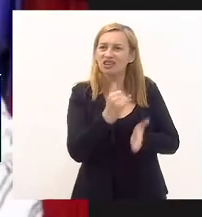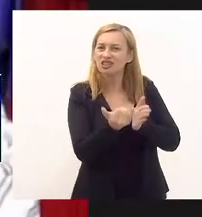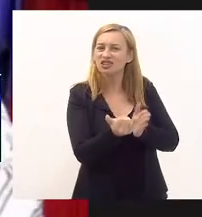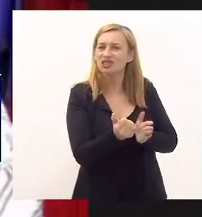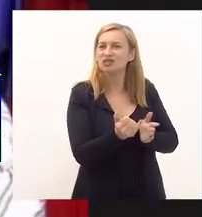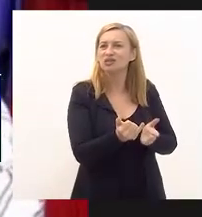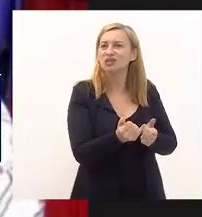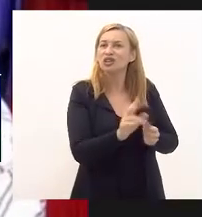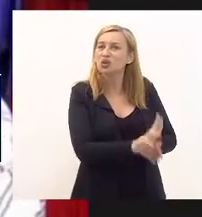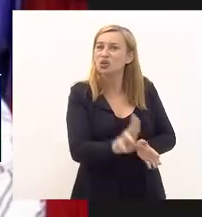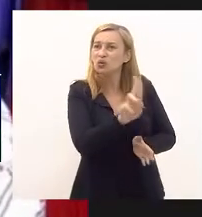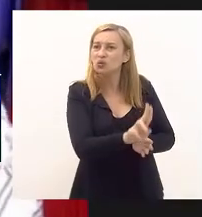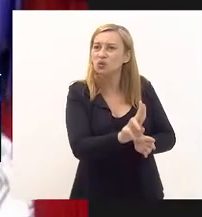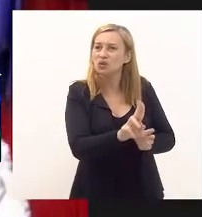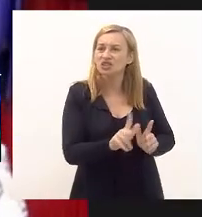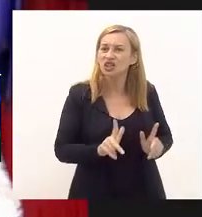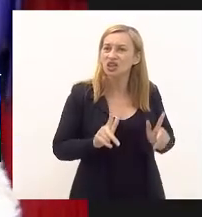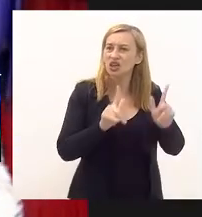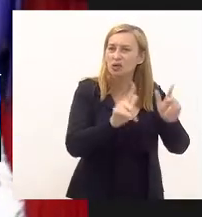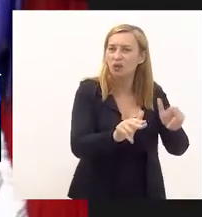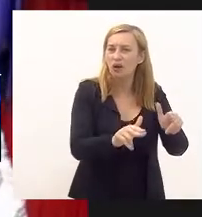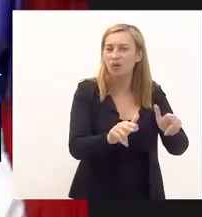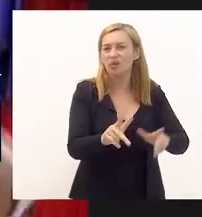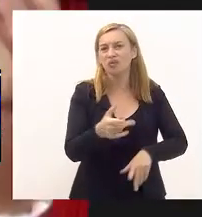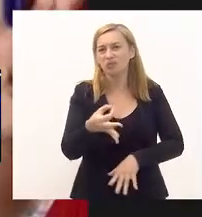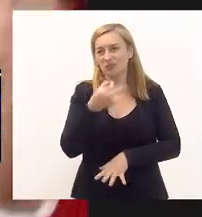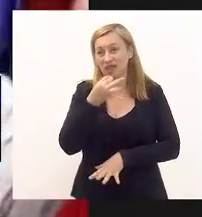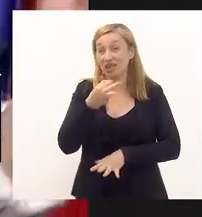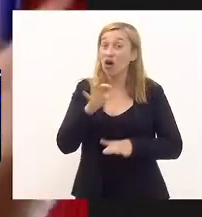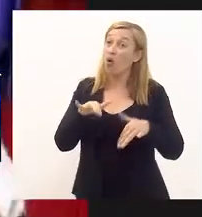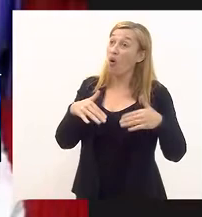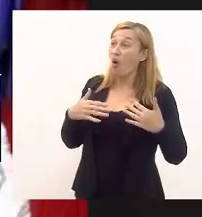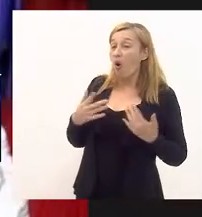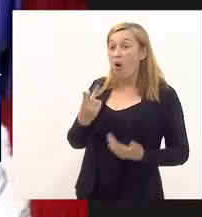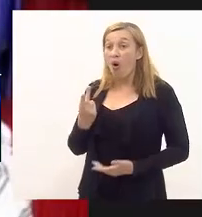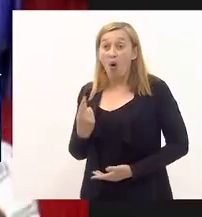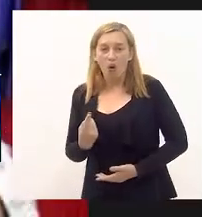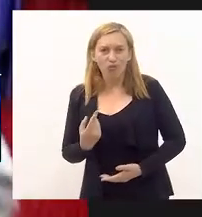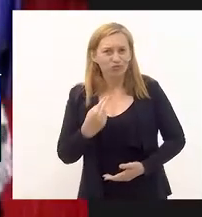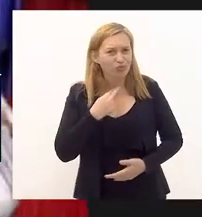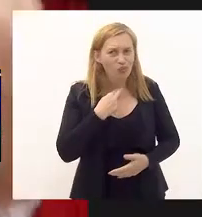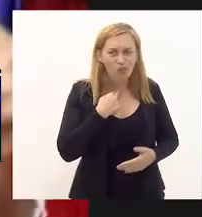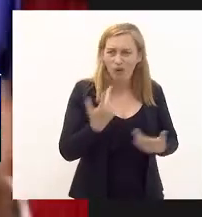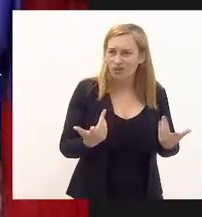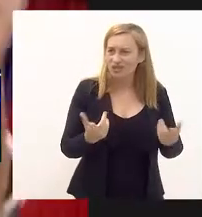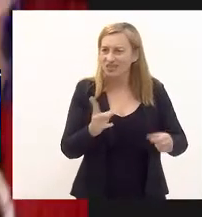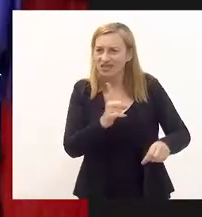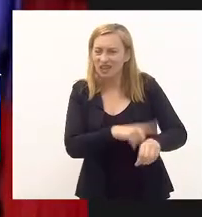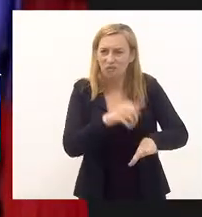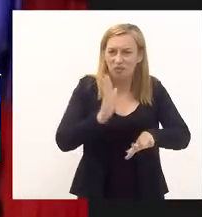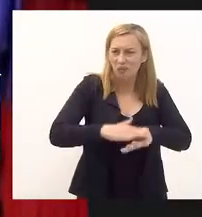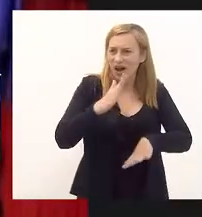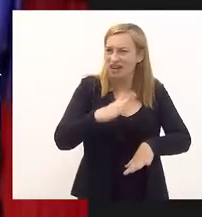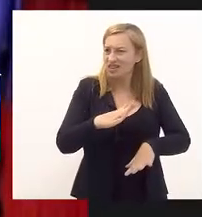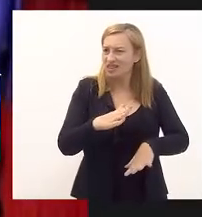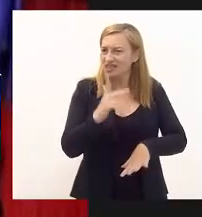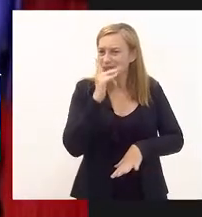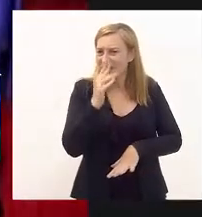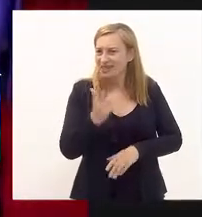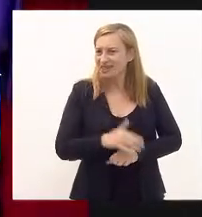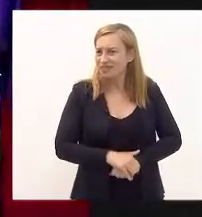que usa a mesma justificativa ou será que não é possível nesse tempo mais permitir um parecer para